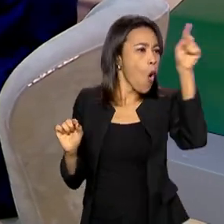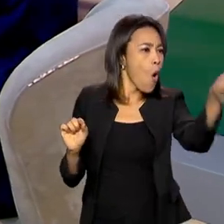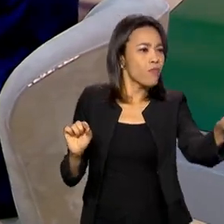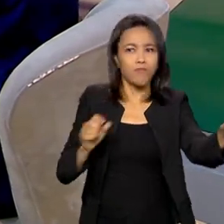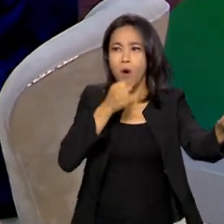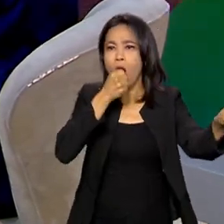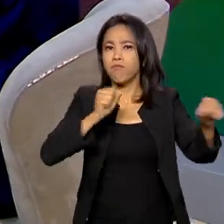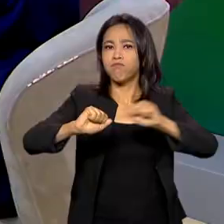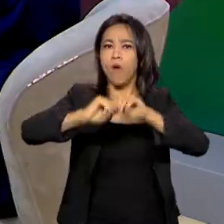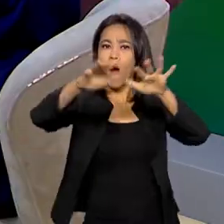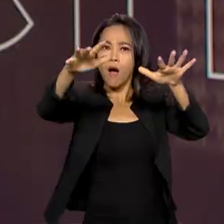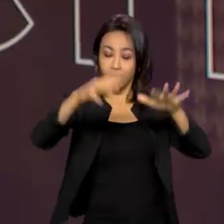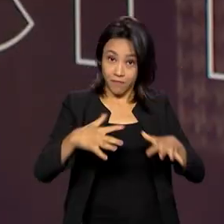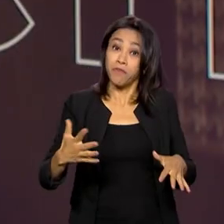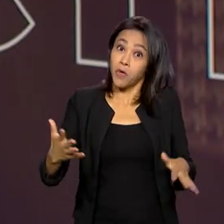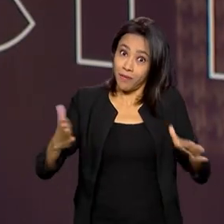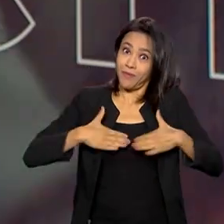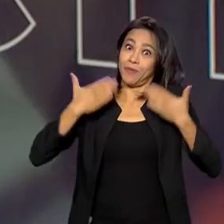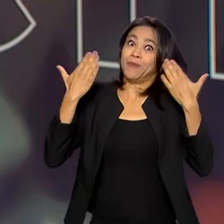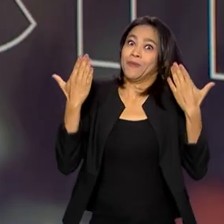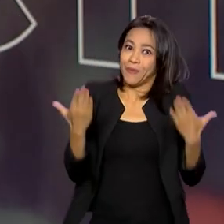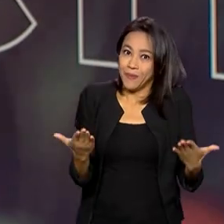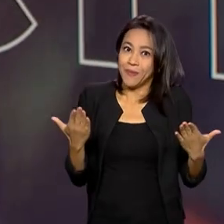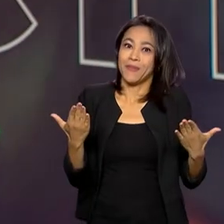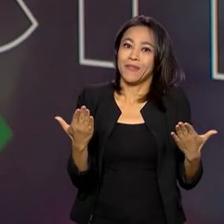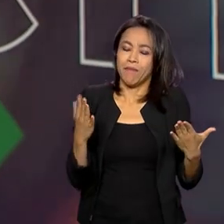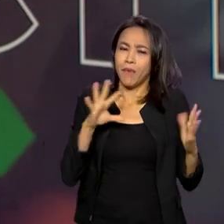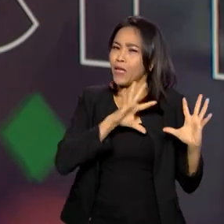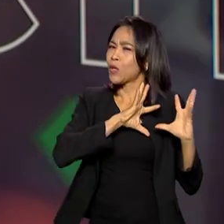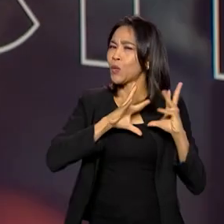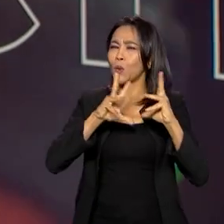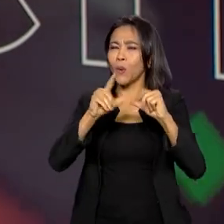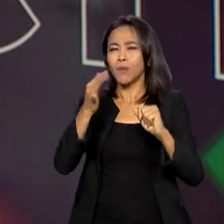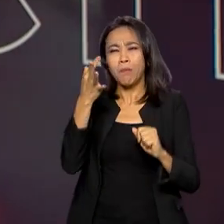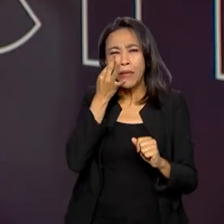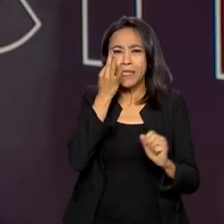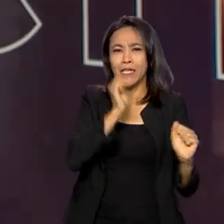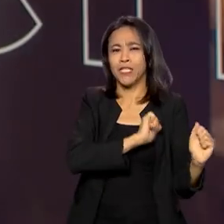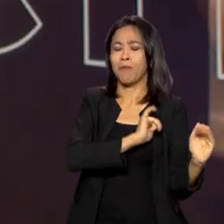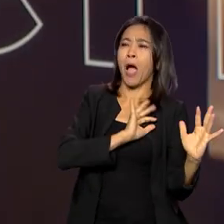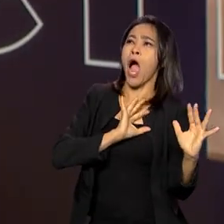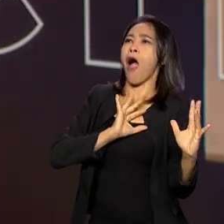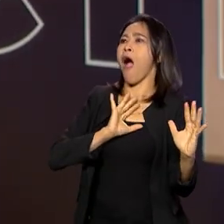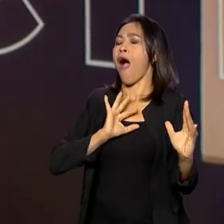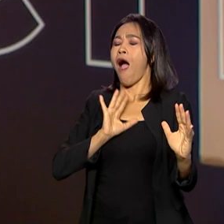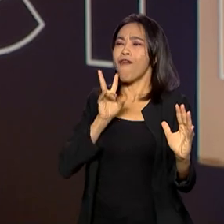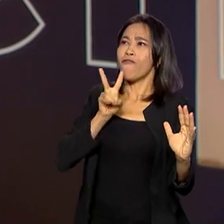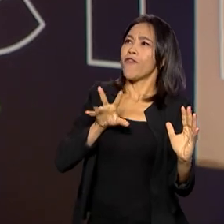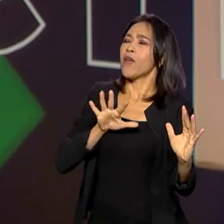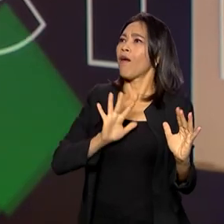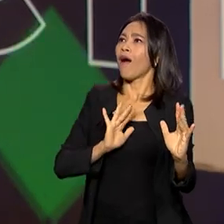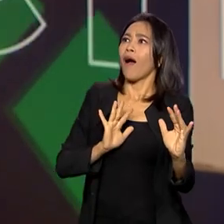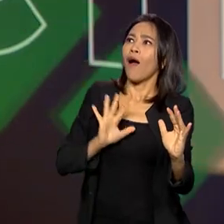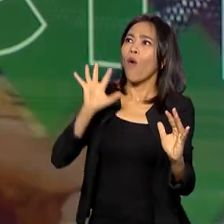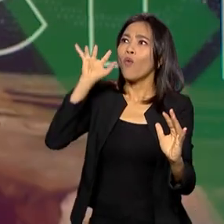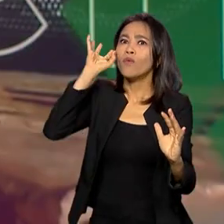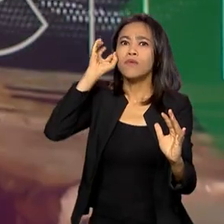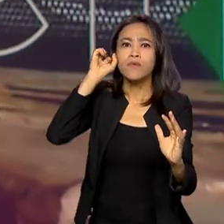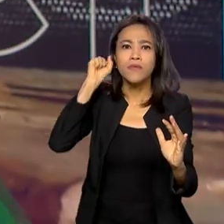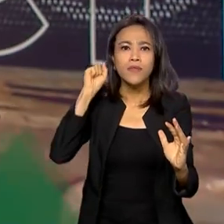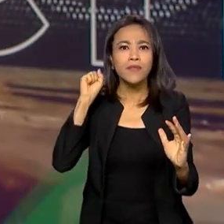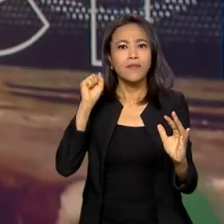Certamente foi surpreendente para todos que estavam lá ver, ouvir